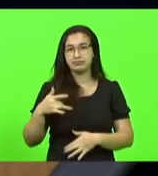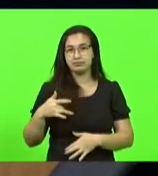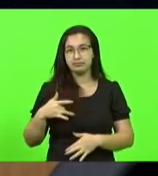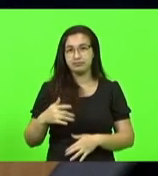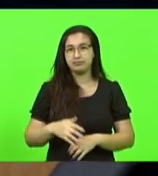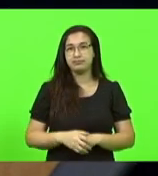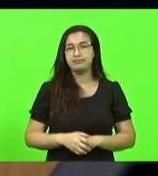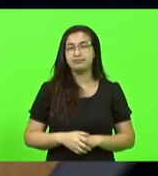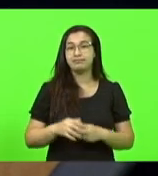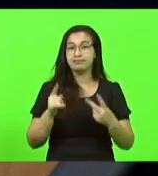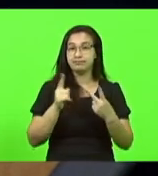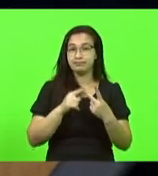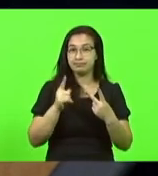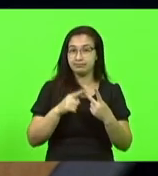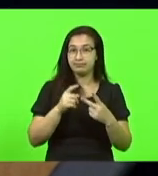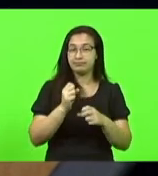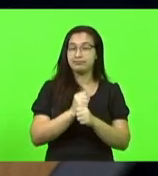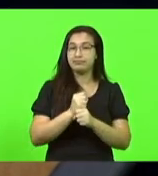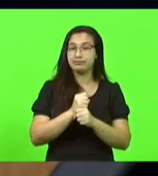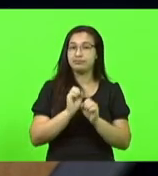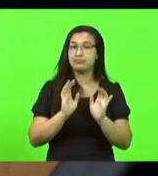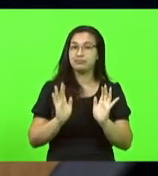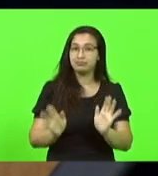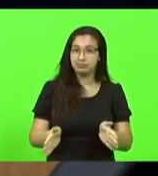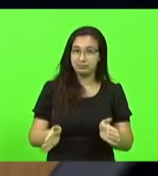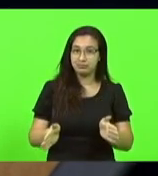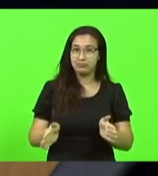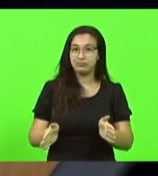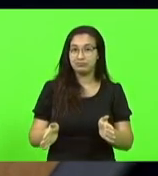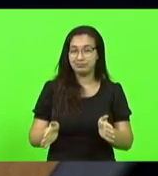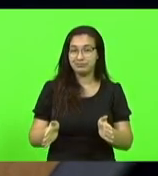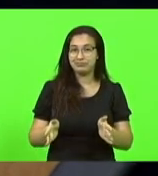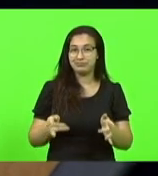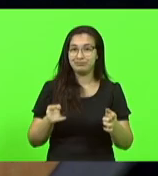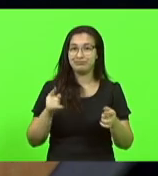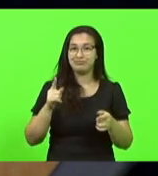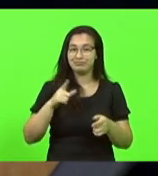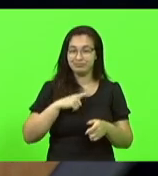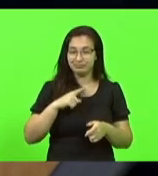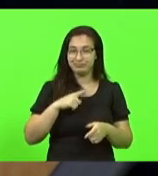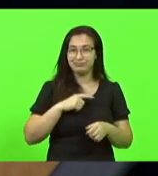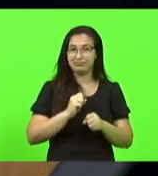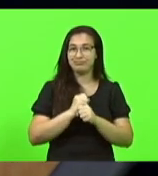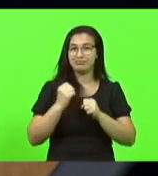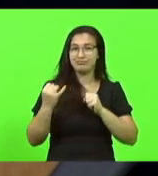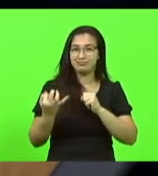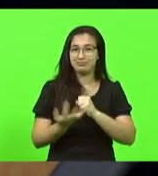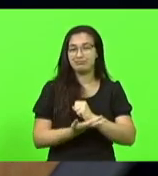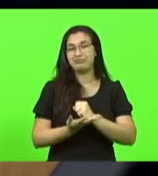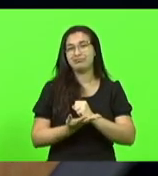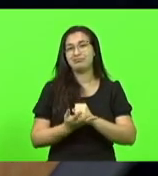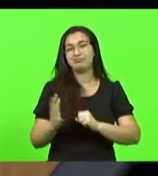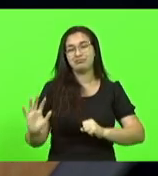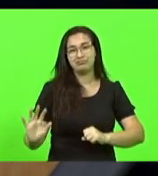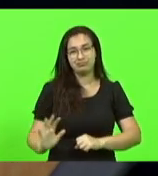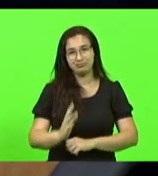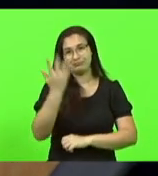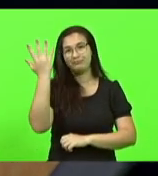segundo ano já desta pandemia que se abateu sobre